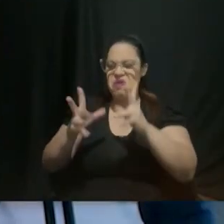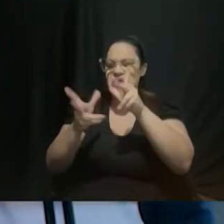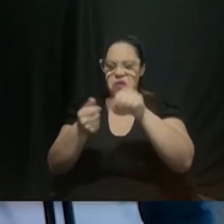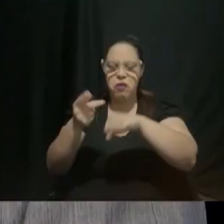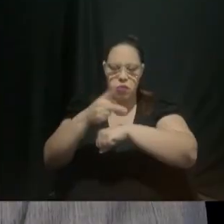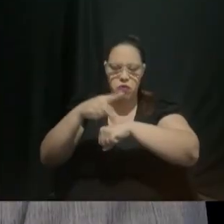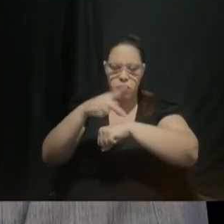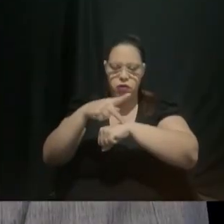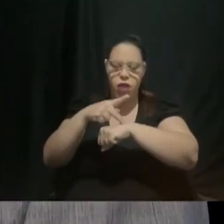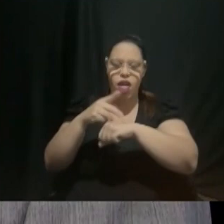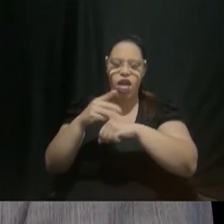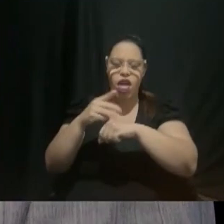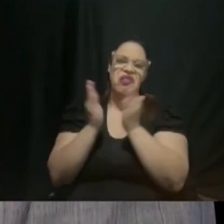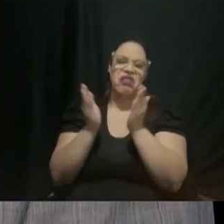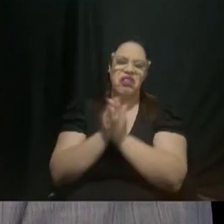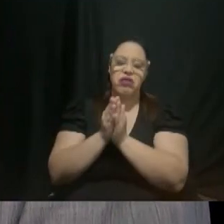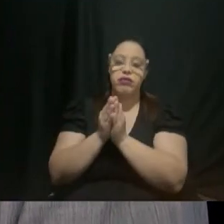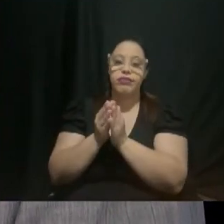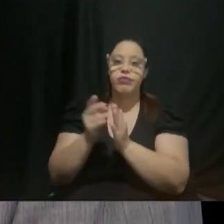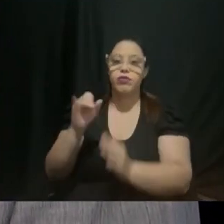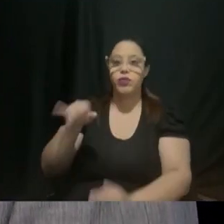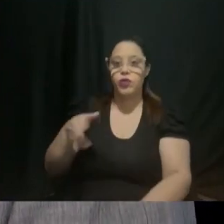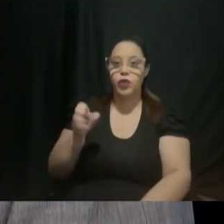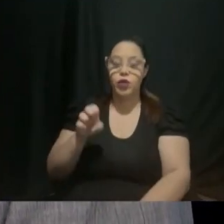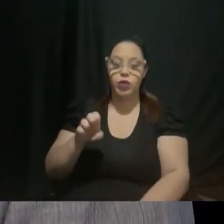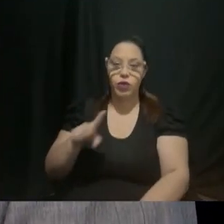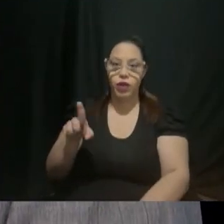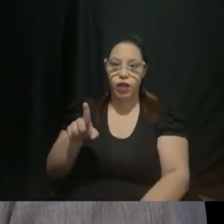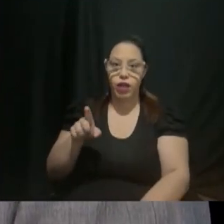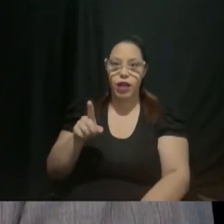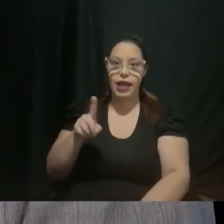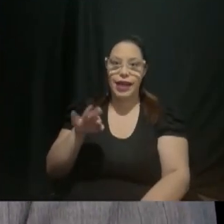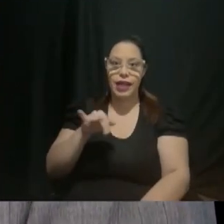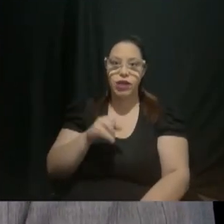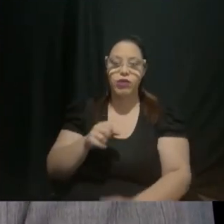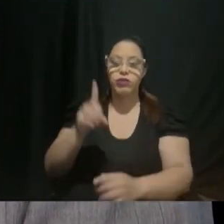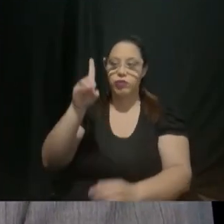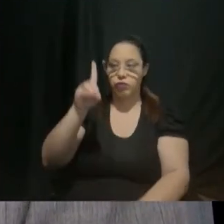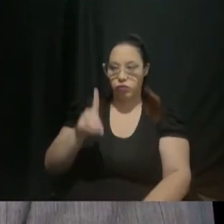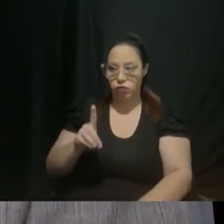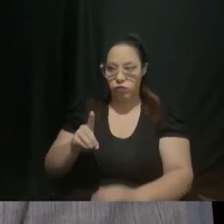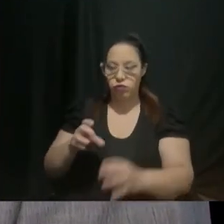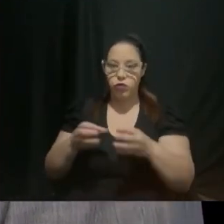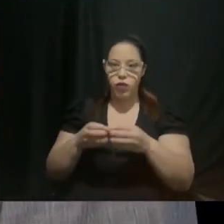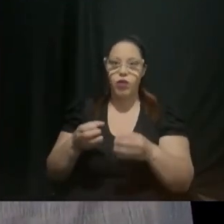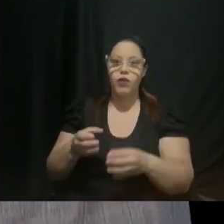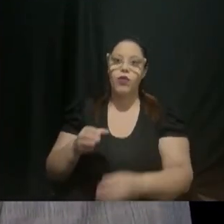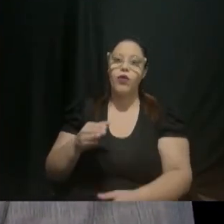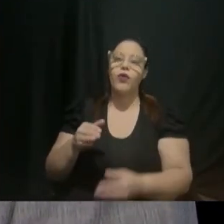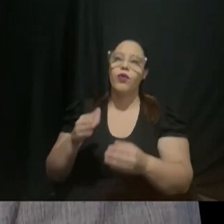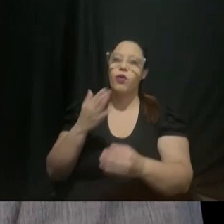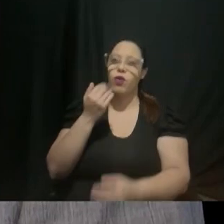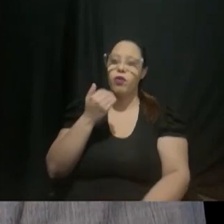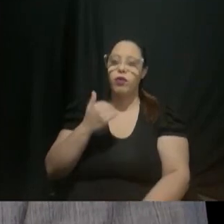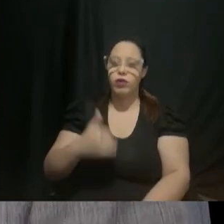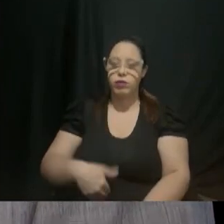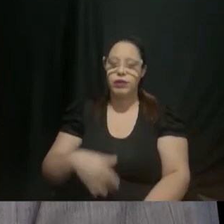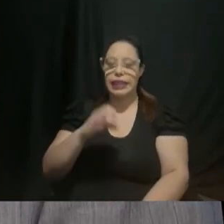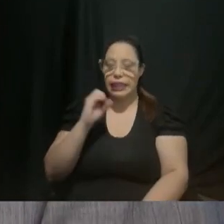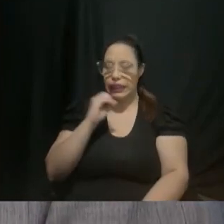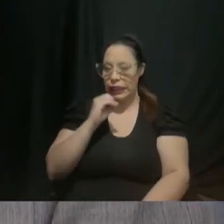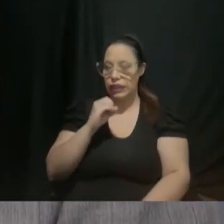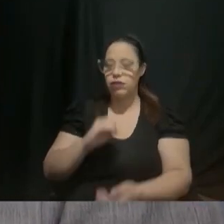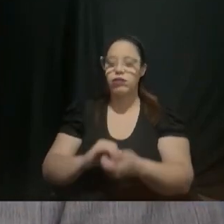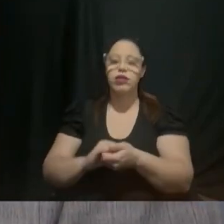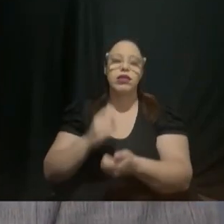ministrada pelo José Graziano da Silva diretor-geral do Instituto Fome Zero O Brasil ano passado fez um grande esforço de reduzir a fome